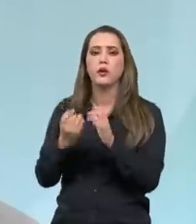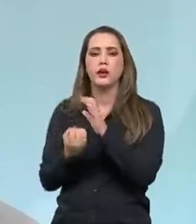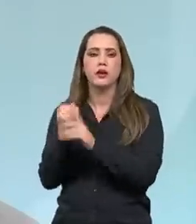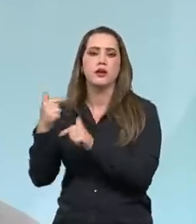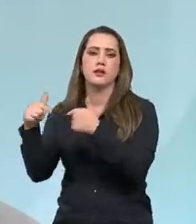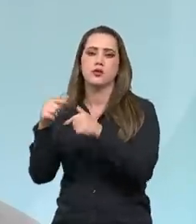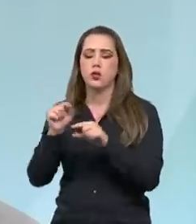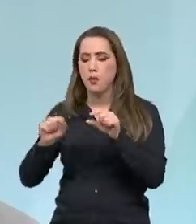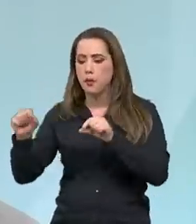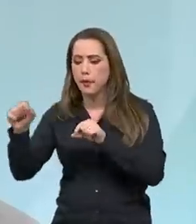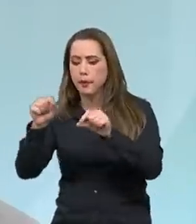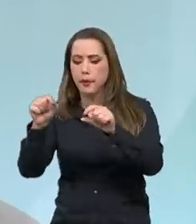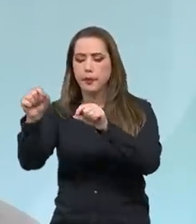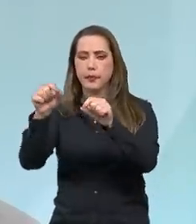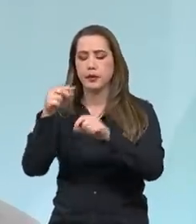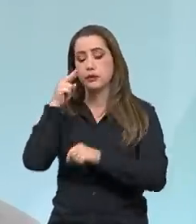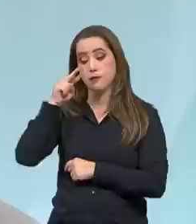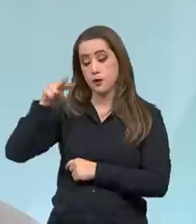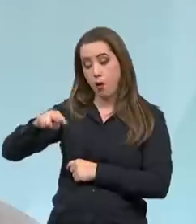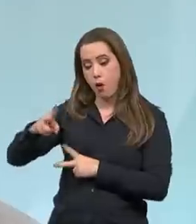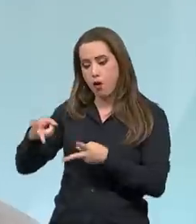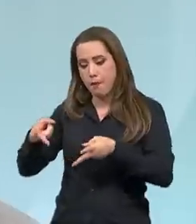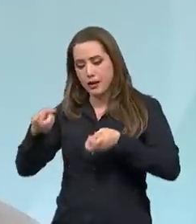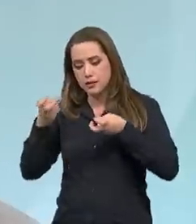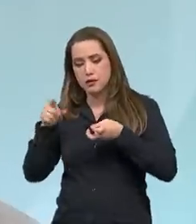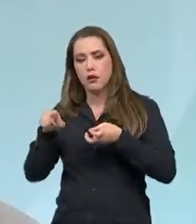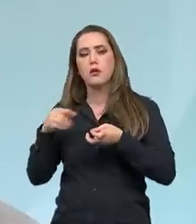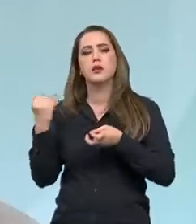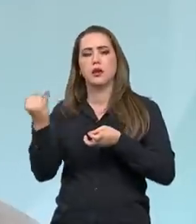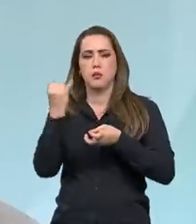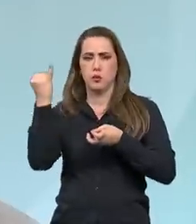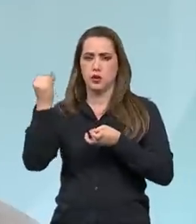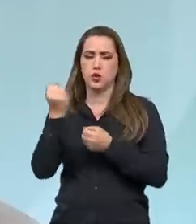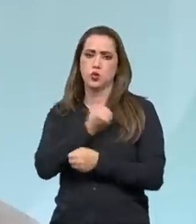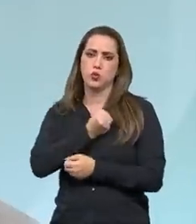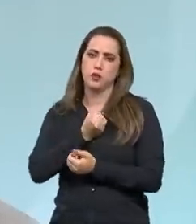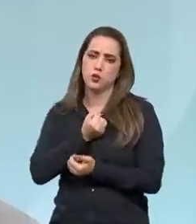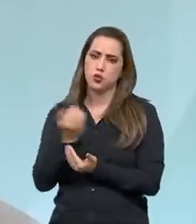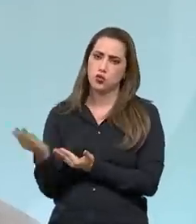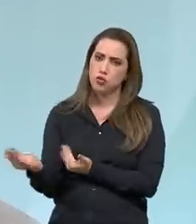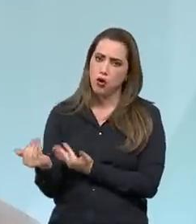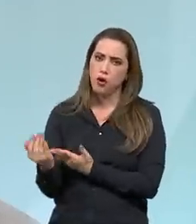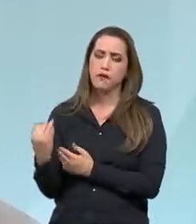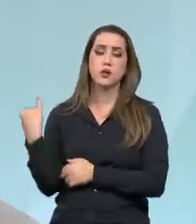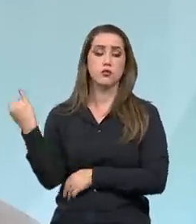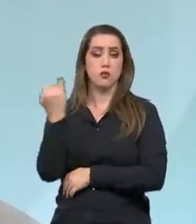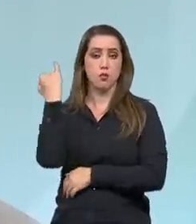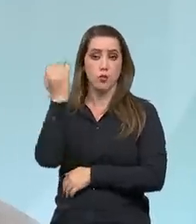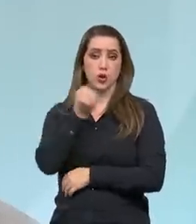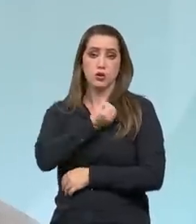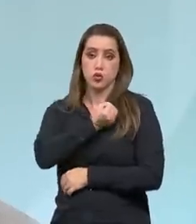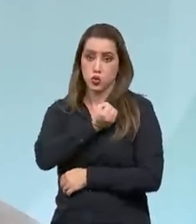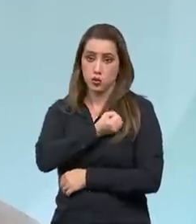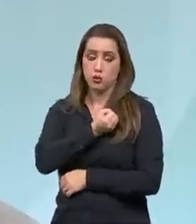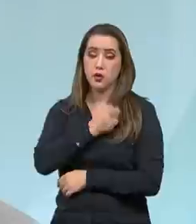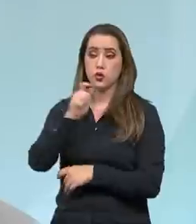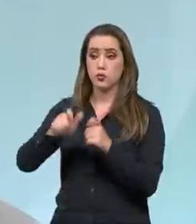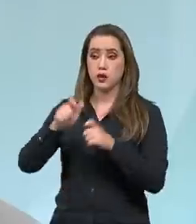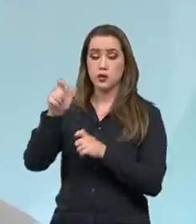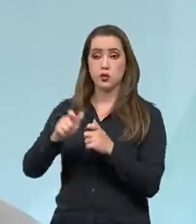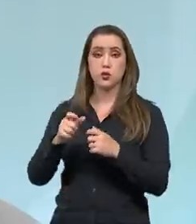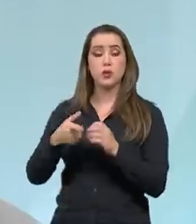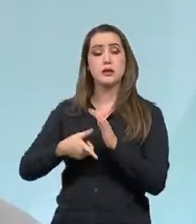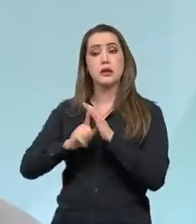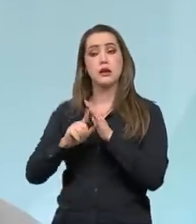empregados, você observa que você tem uma parcela expressiva de jovens, você tem uma parcela expressiva de pessoas que saem do